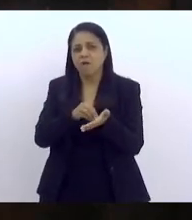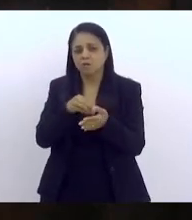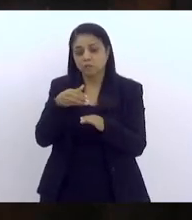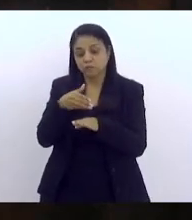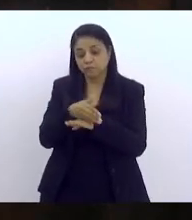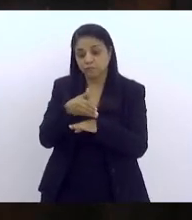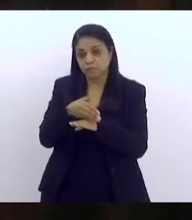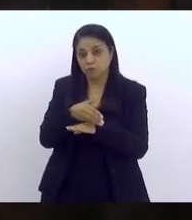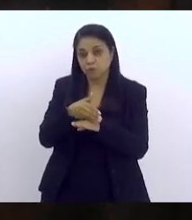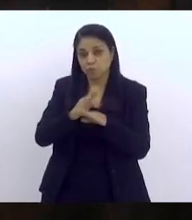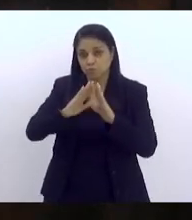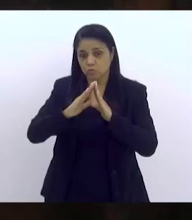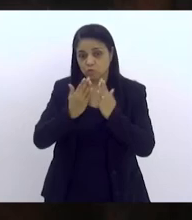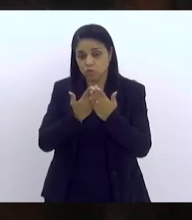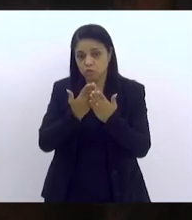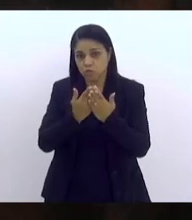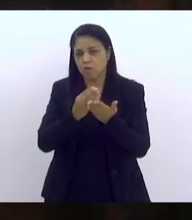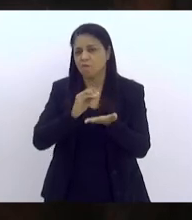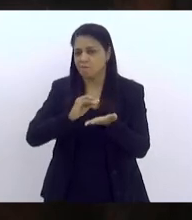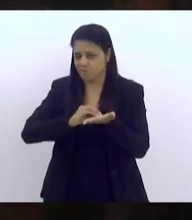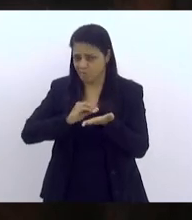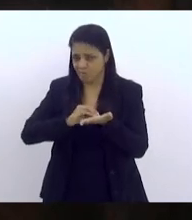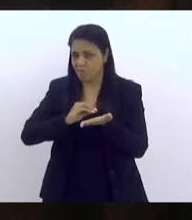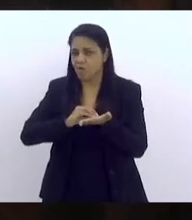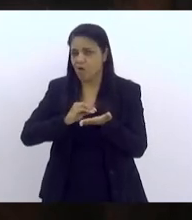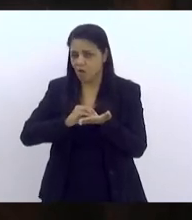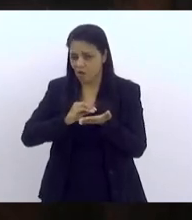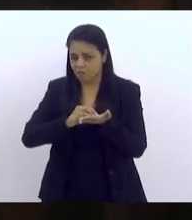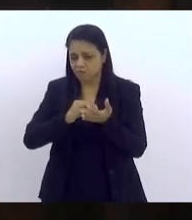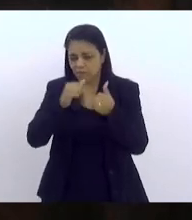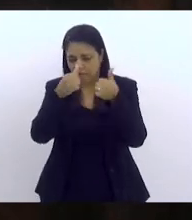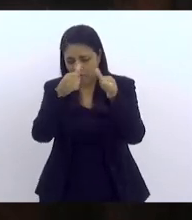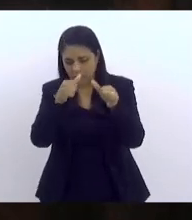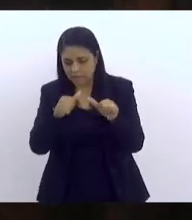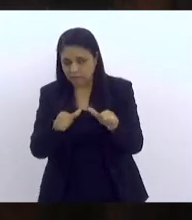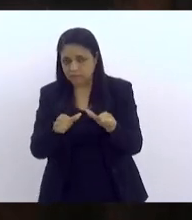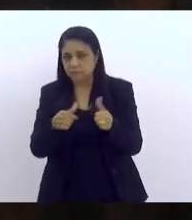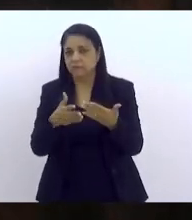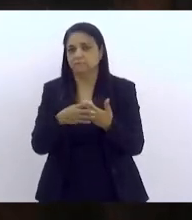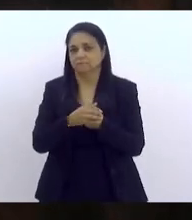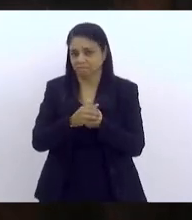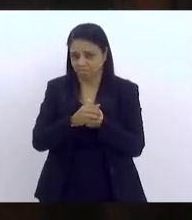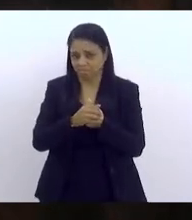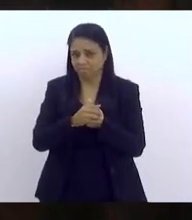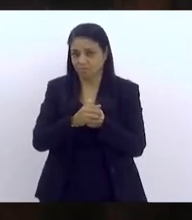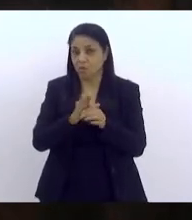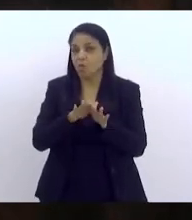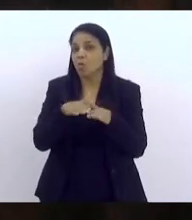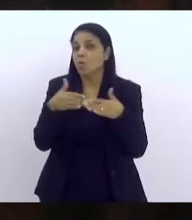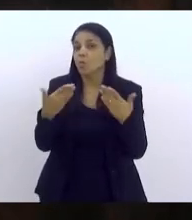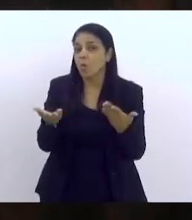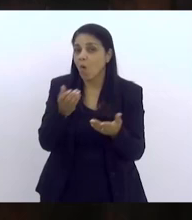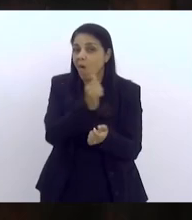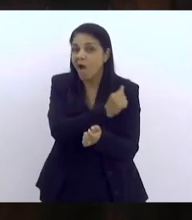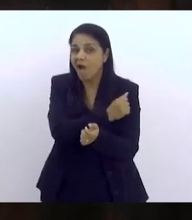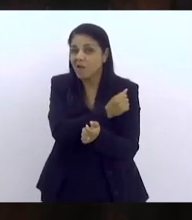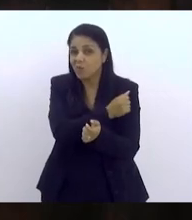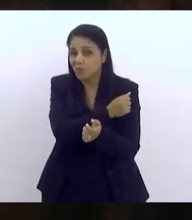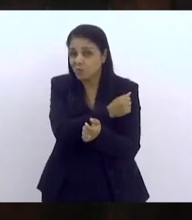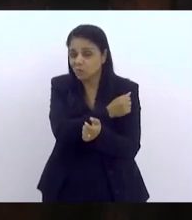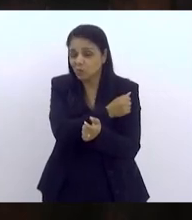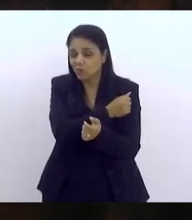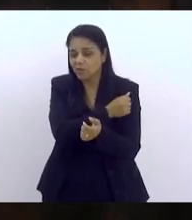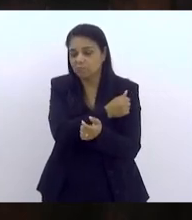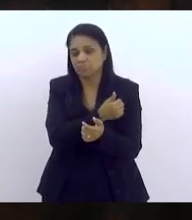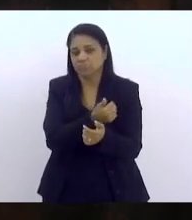nos falta ainda fazer a análise dessa infrequência, ou seja, qual é o aluno infrequente, quando ele